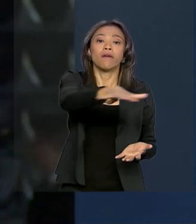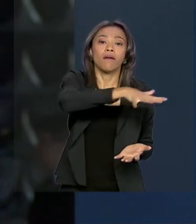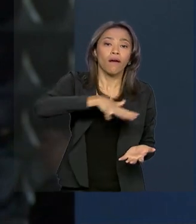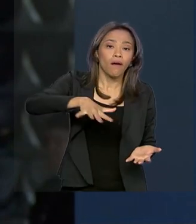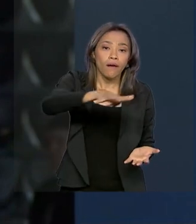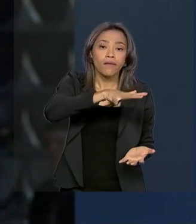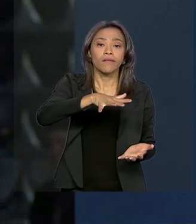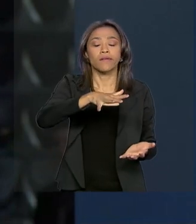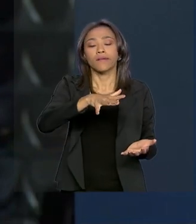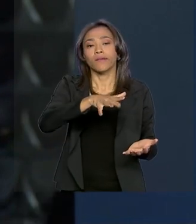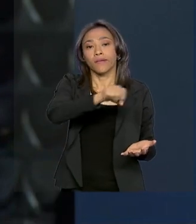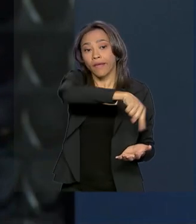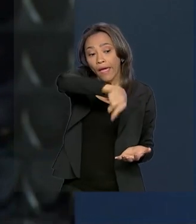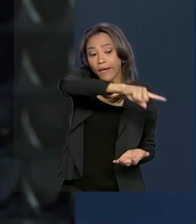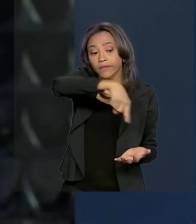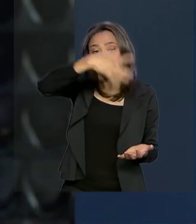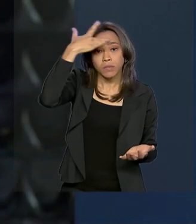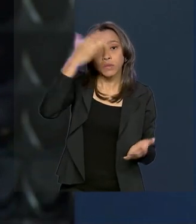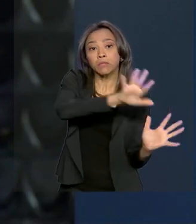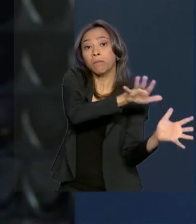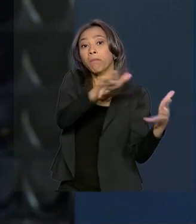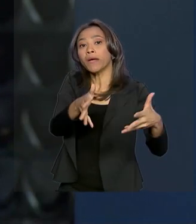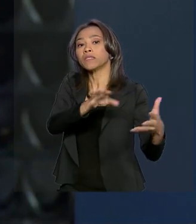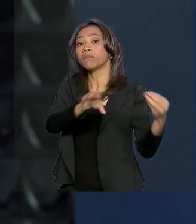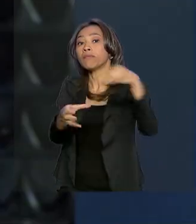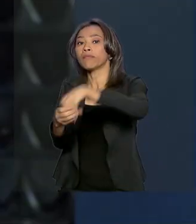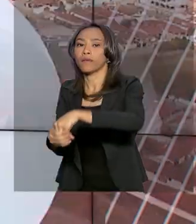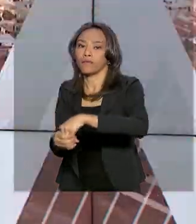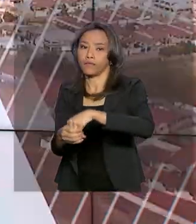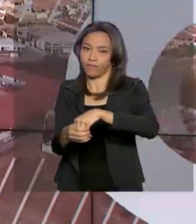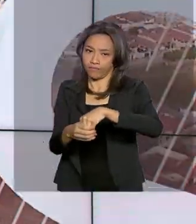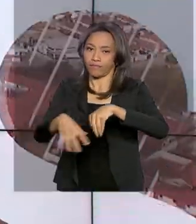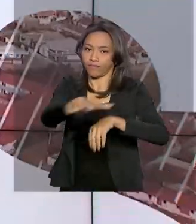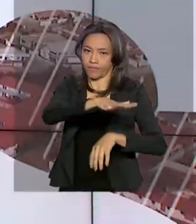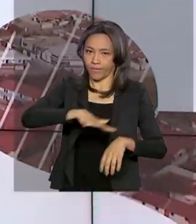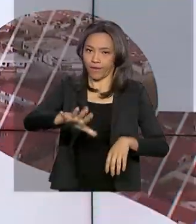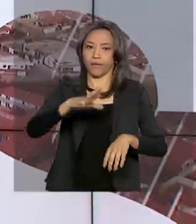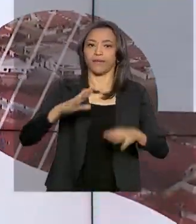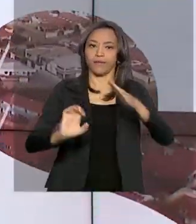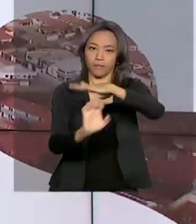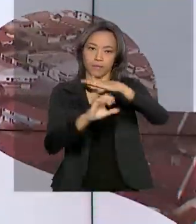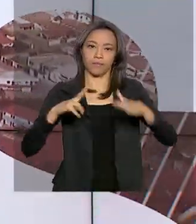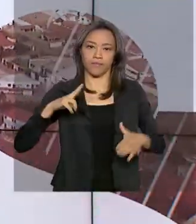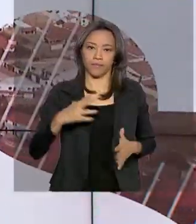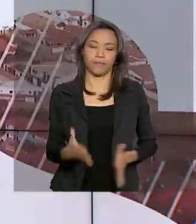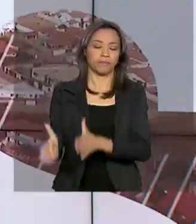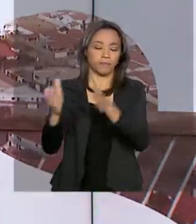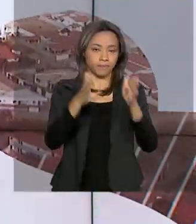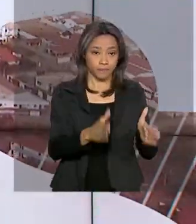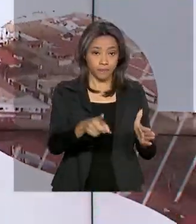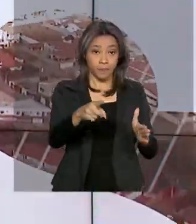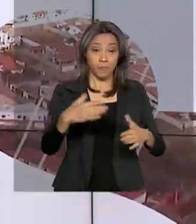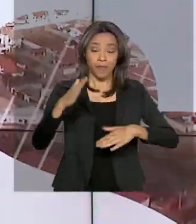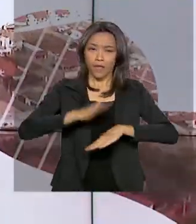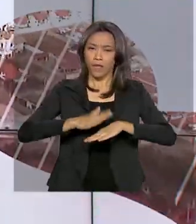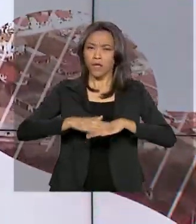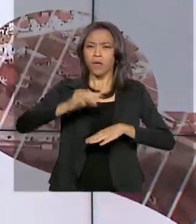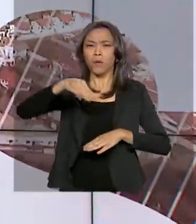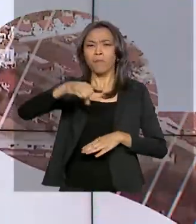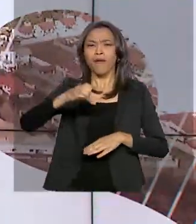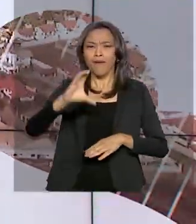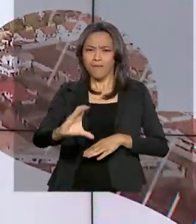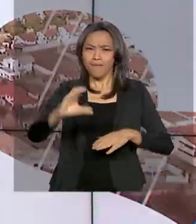participam dentro do setor privado. O Ministério da Educação dá mais um passo para